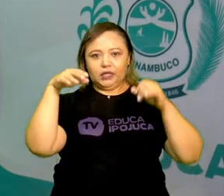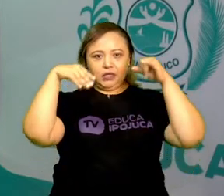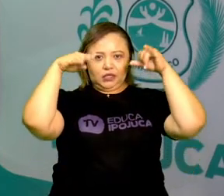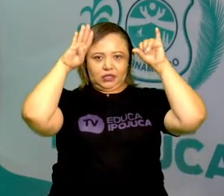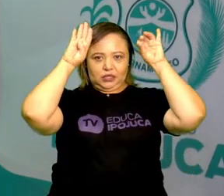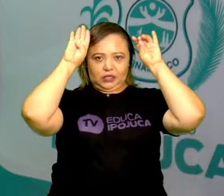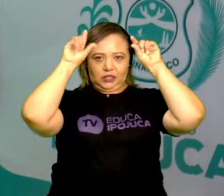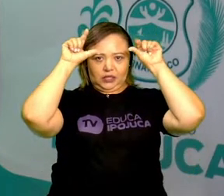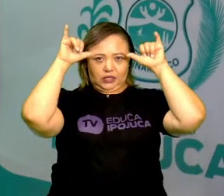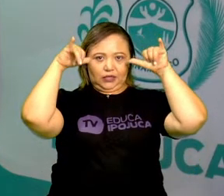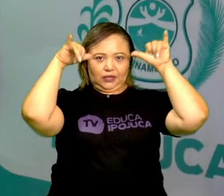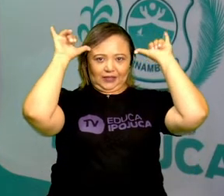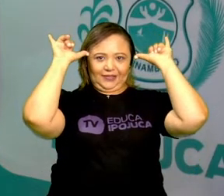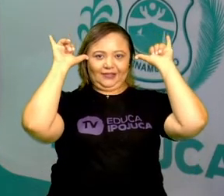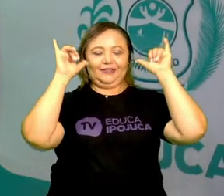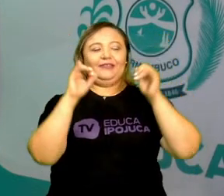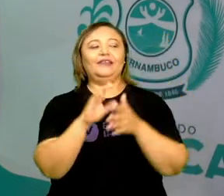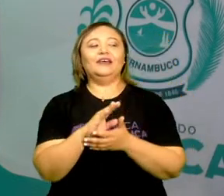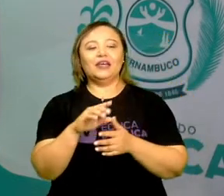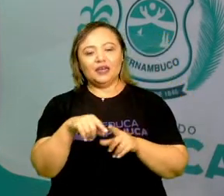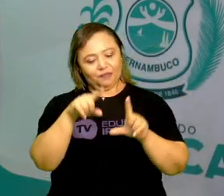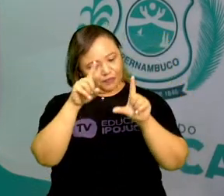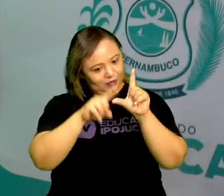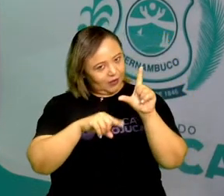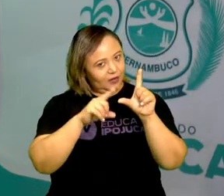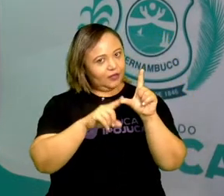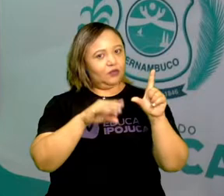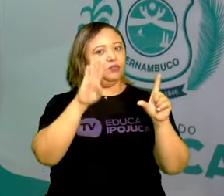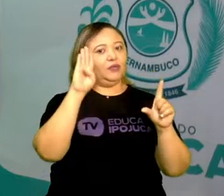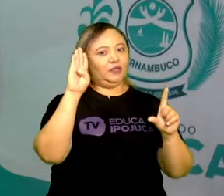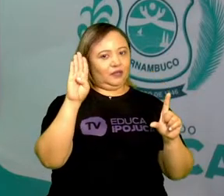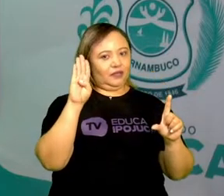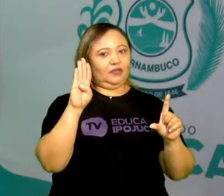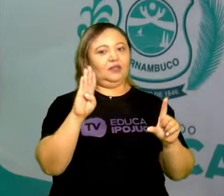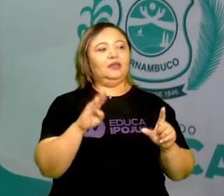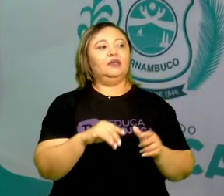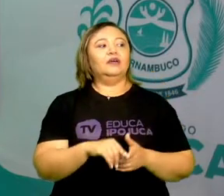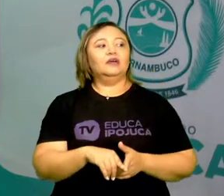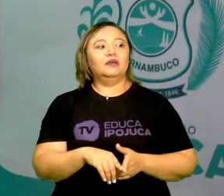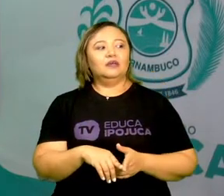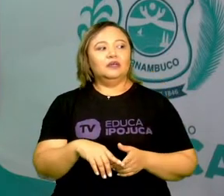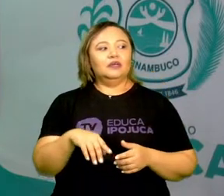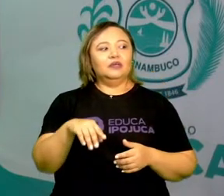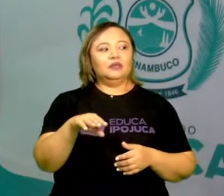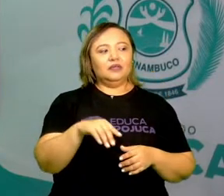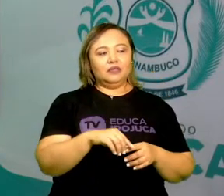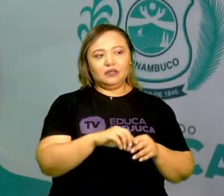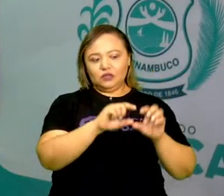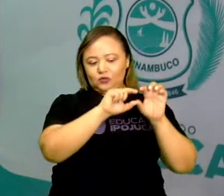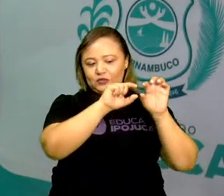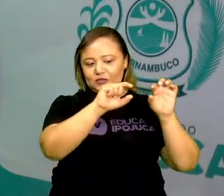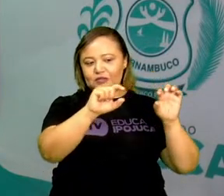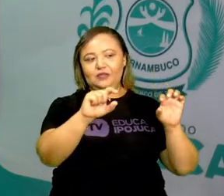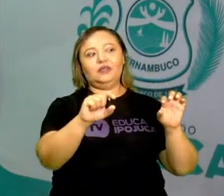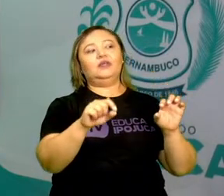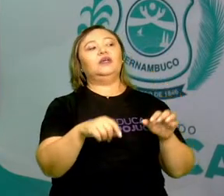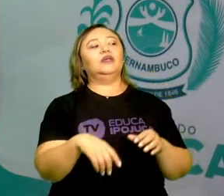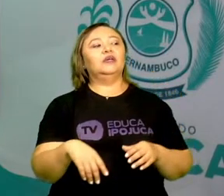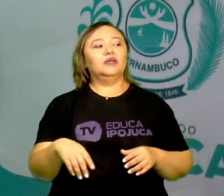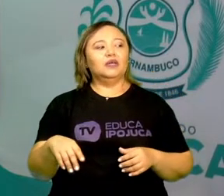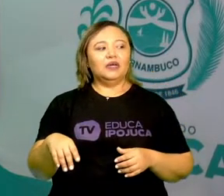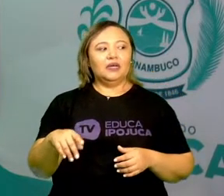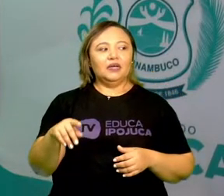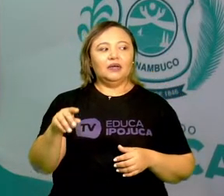iniciada com B maiúsculo. Na terceira frase ou no terceiro versinho, tá?